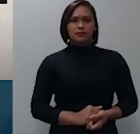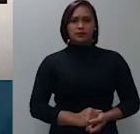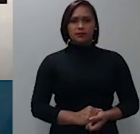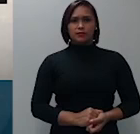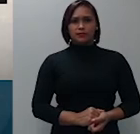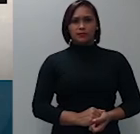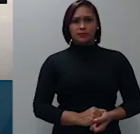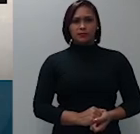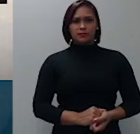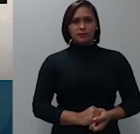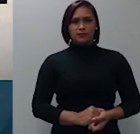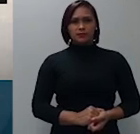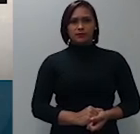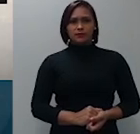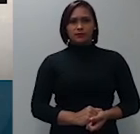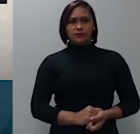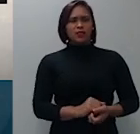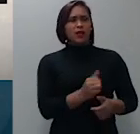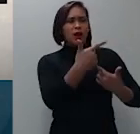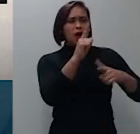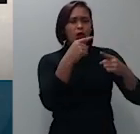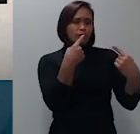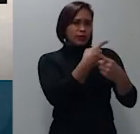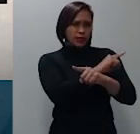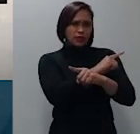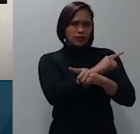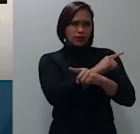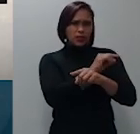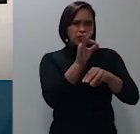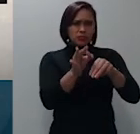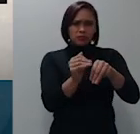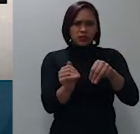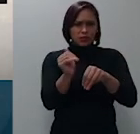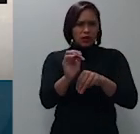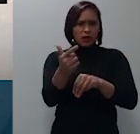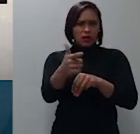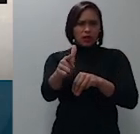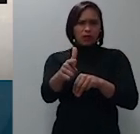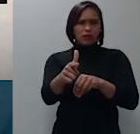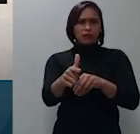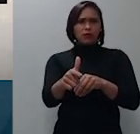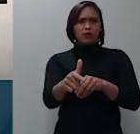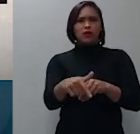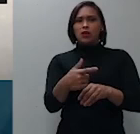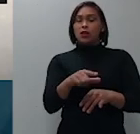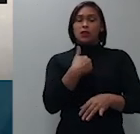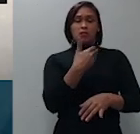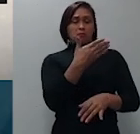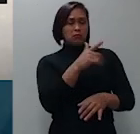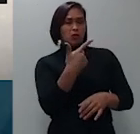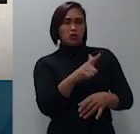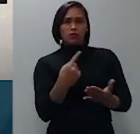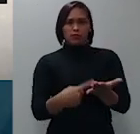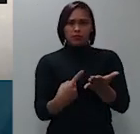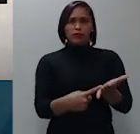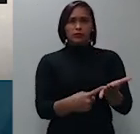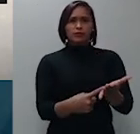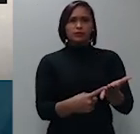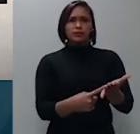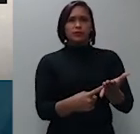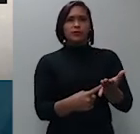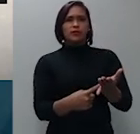alguma divergência não de minha parte não então ministro Ferreira